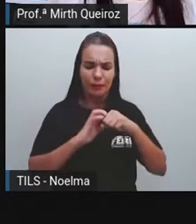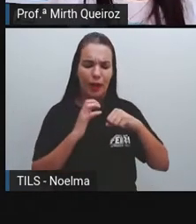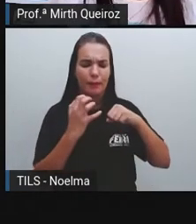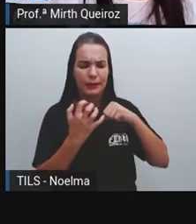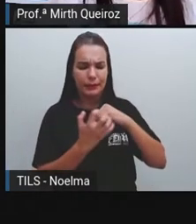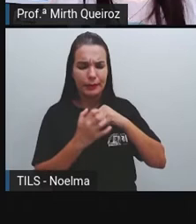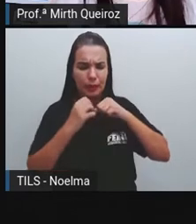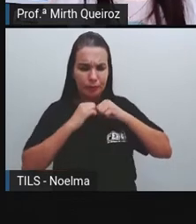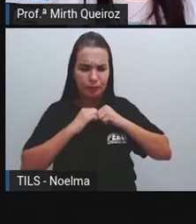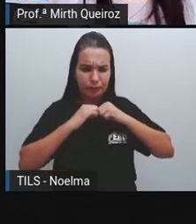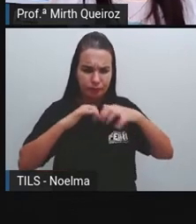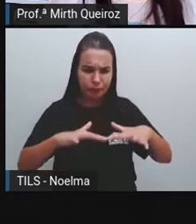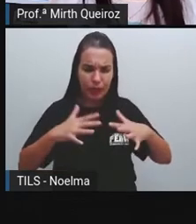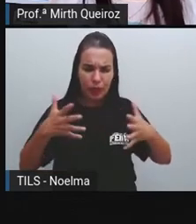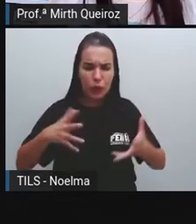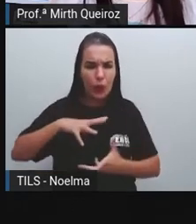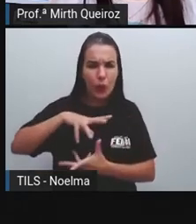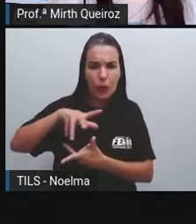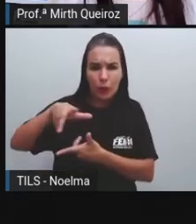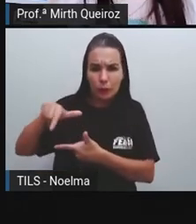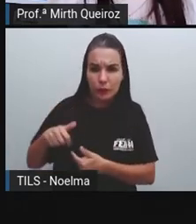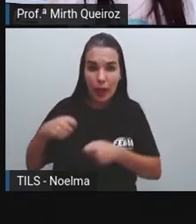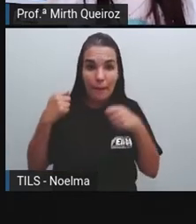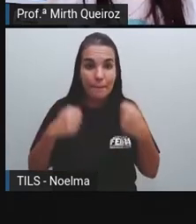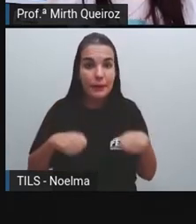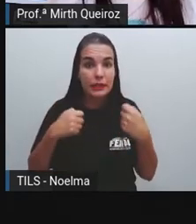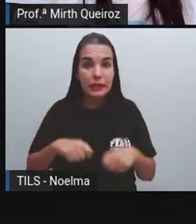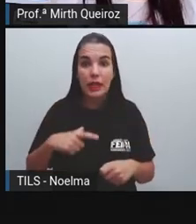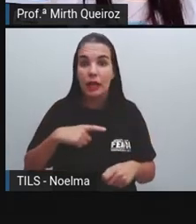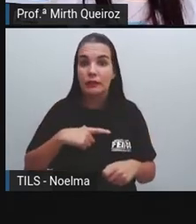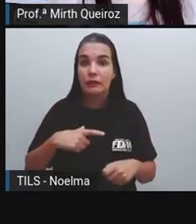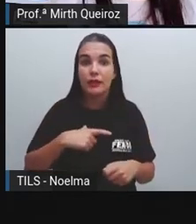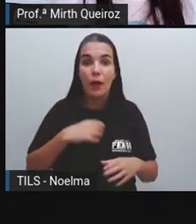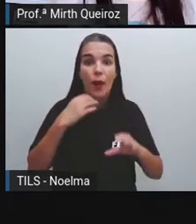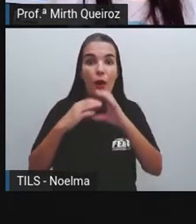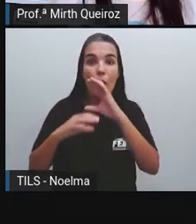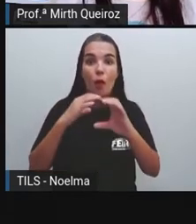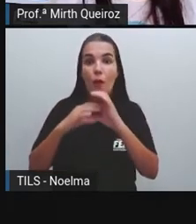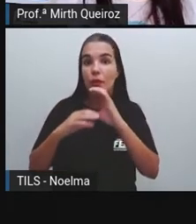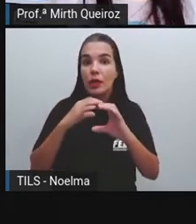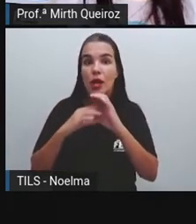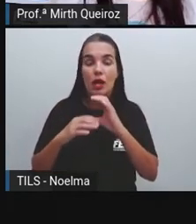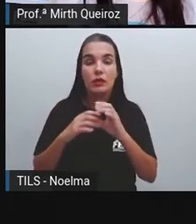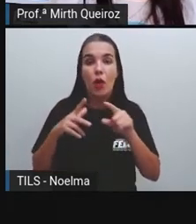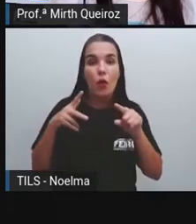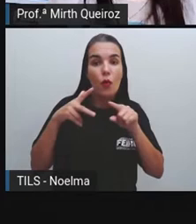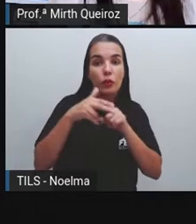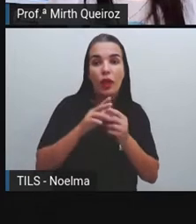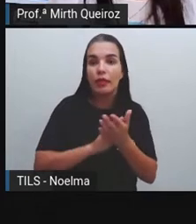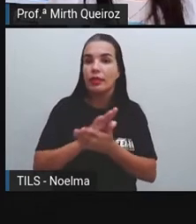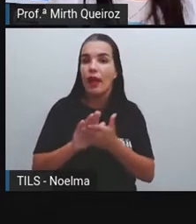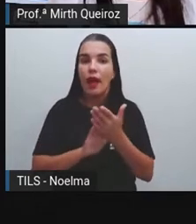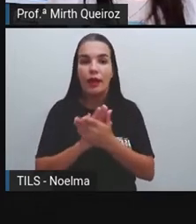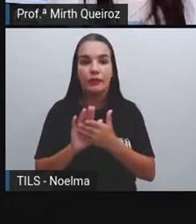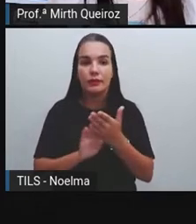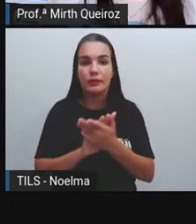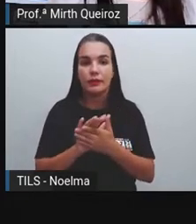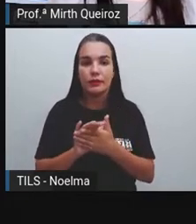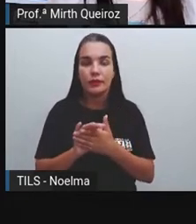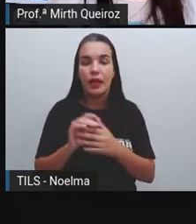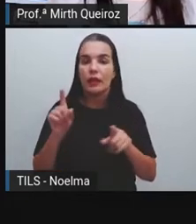Covid-19 A necessidade De manter Uma comunicação Mais fluida E sem interrupções Modificaram Os hábitos Dos costumes